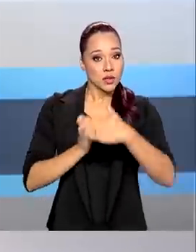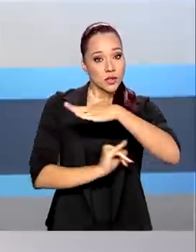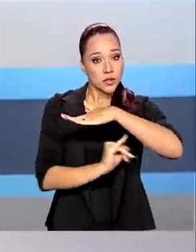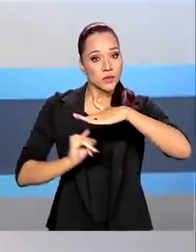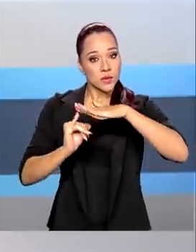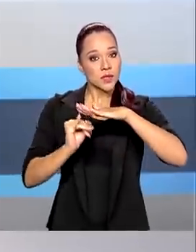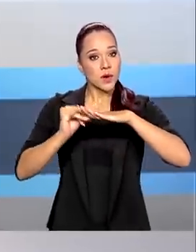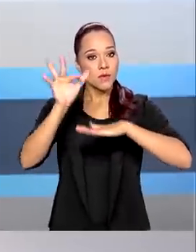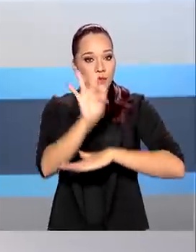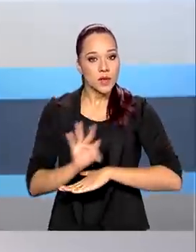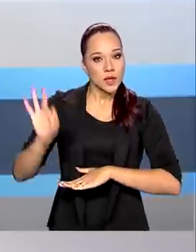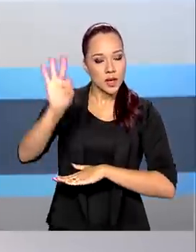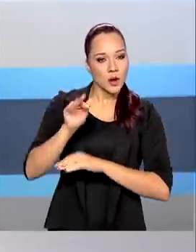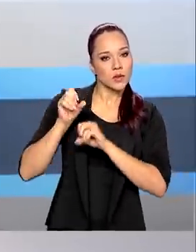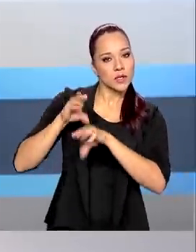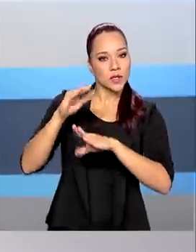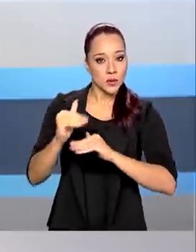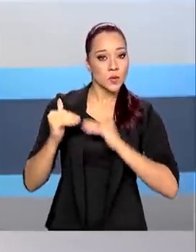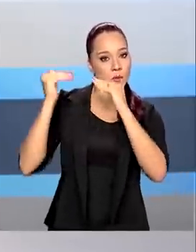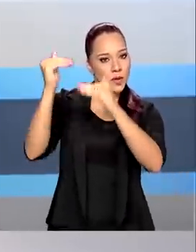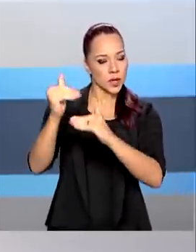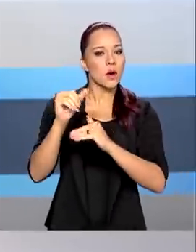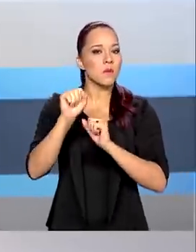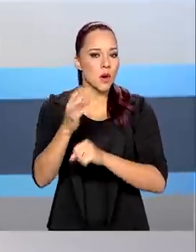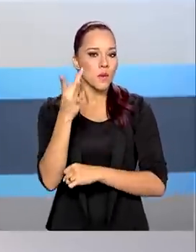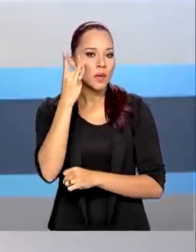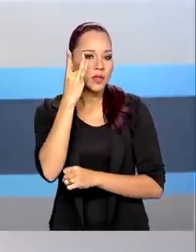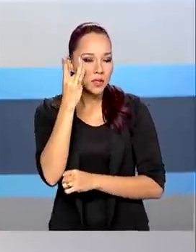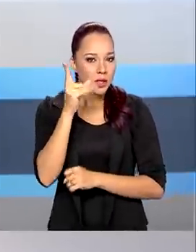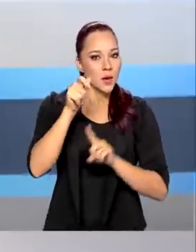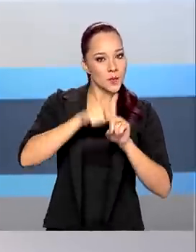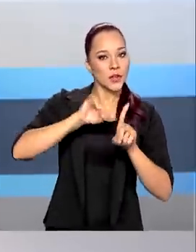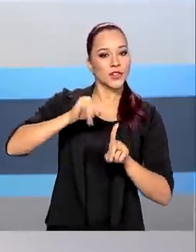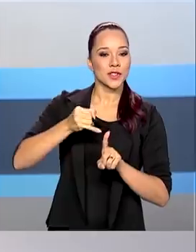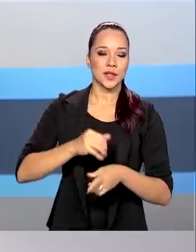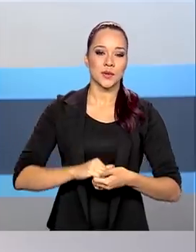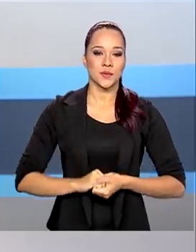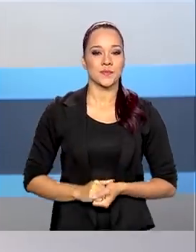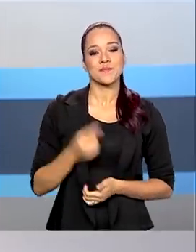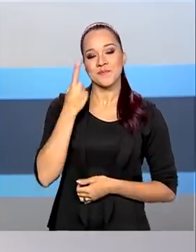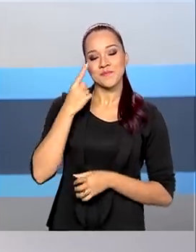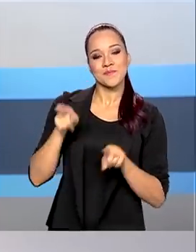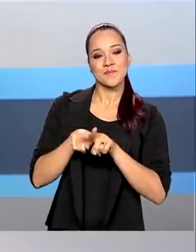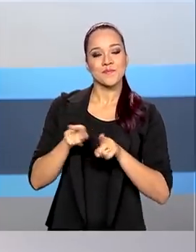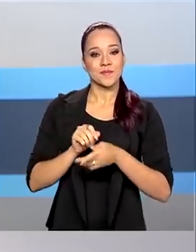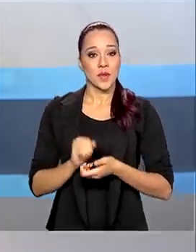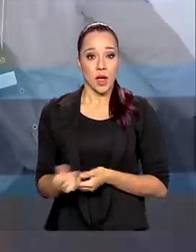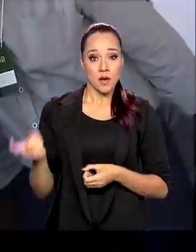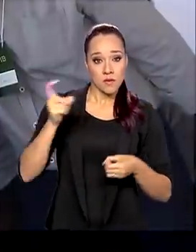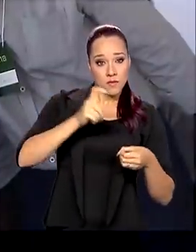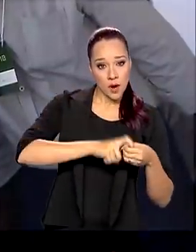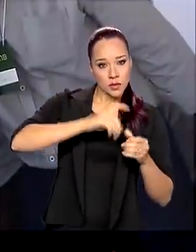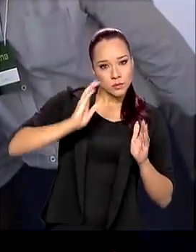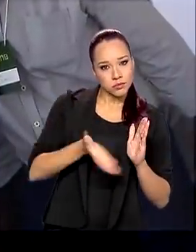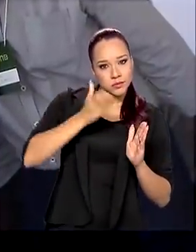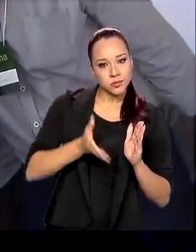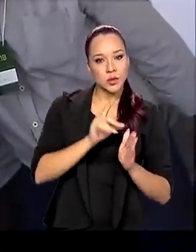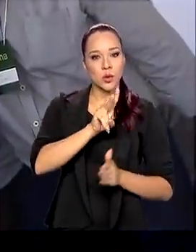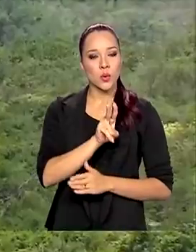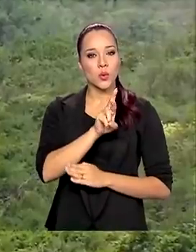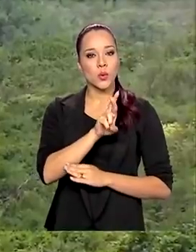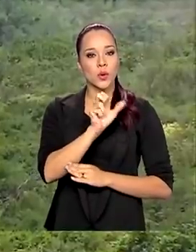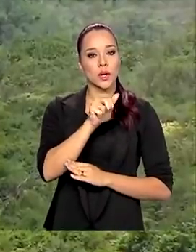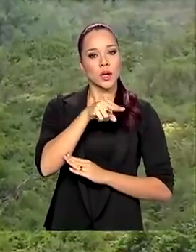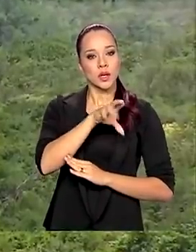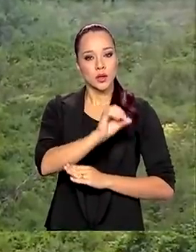instituições federais de ensino superior devem ser presenciais a partir de janeiro. E veja também a retomada da produção